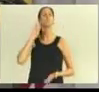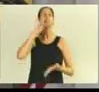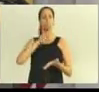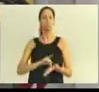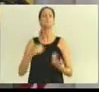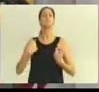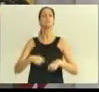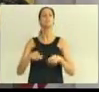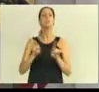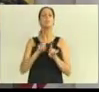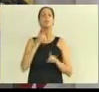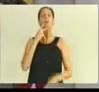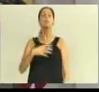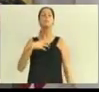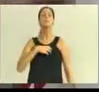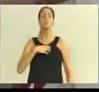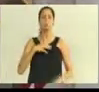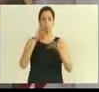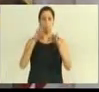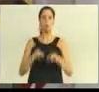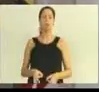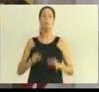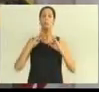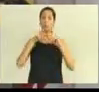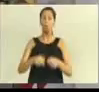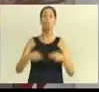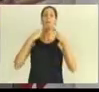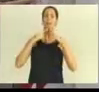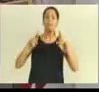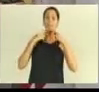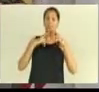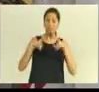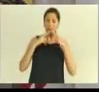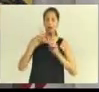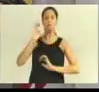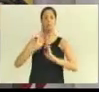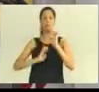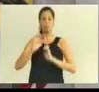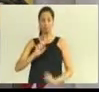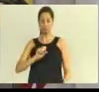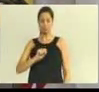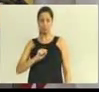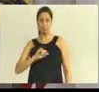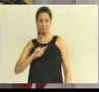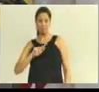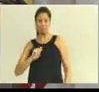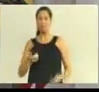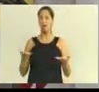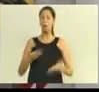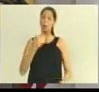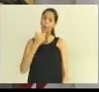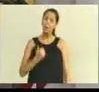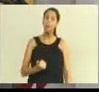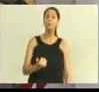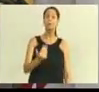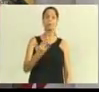falar aqui da maneira correta. Então todos aqueles que criticavam o SIGA hoje elogiam. E é inconcebível que a gente faça o discurso e o debate